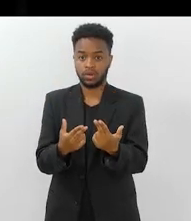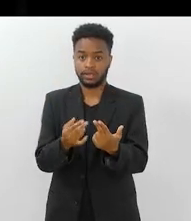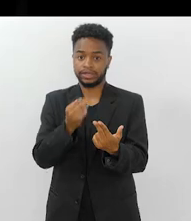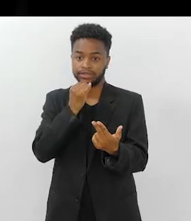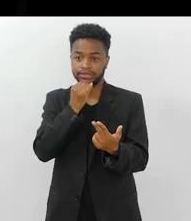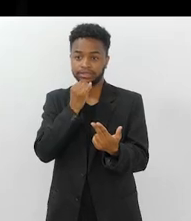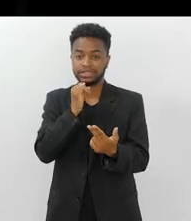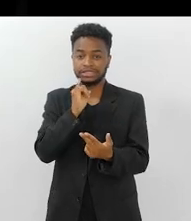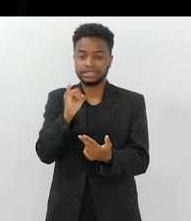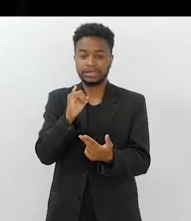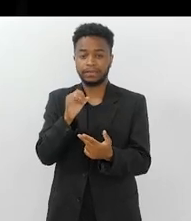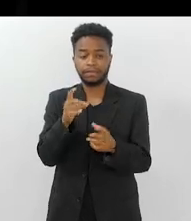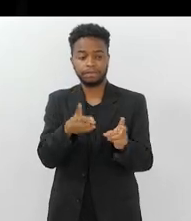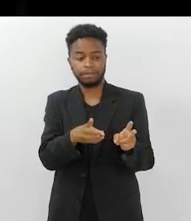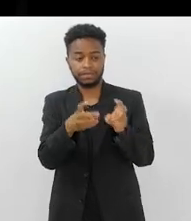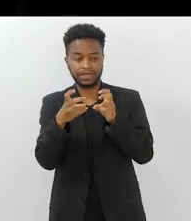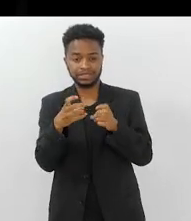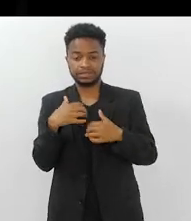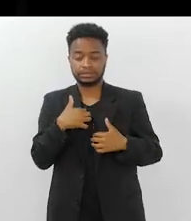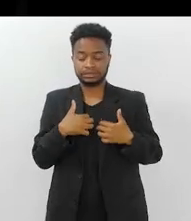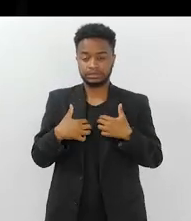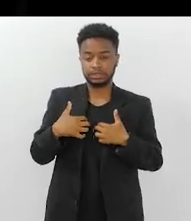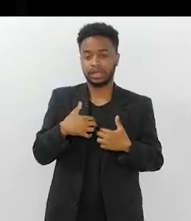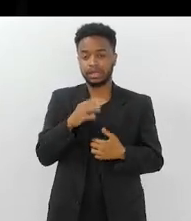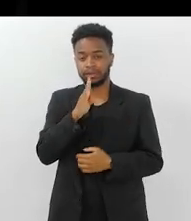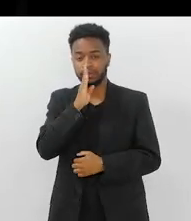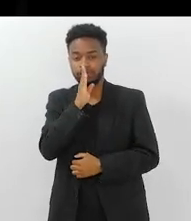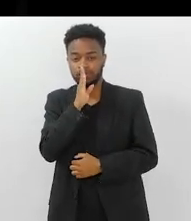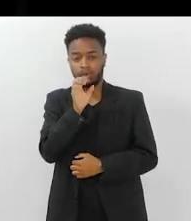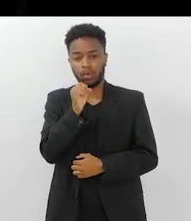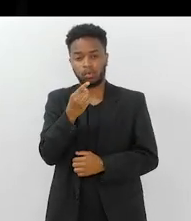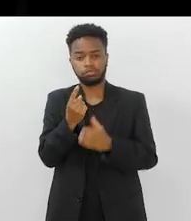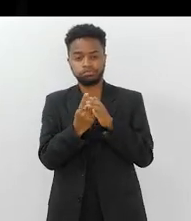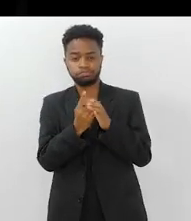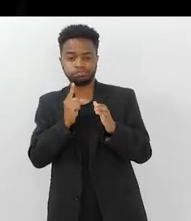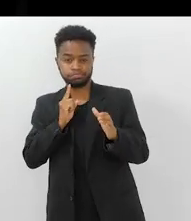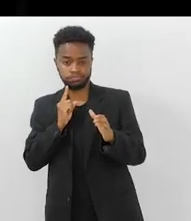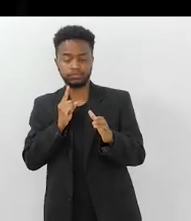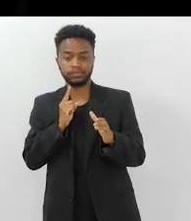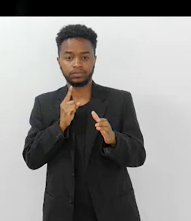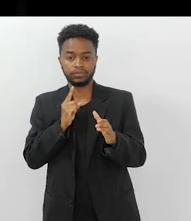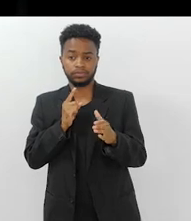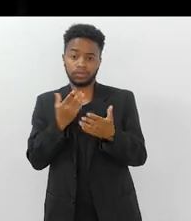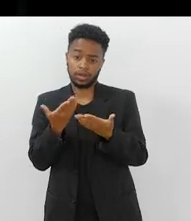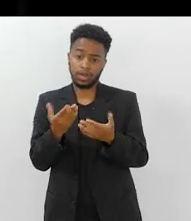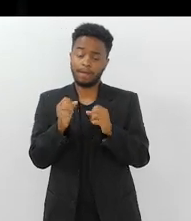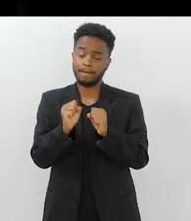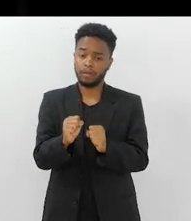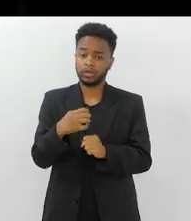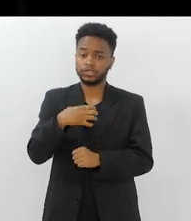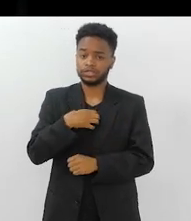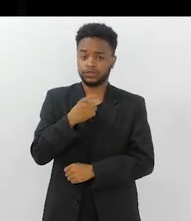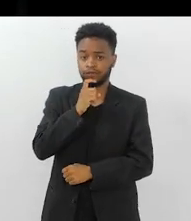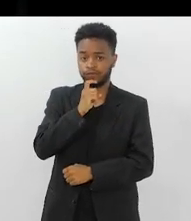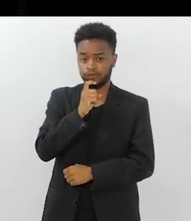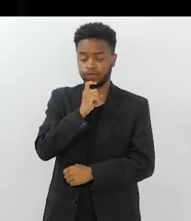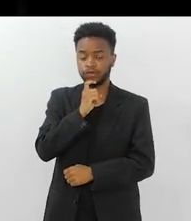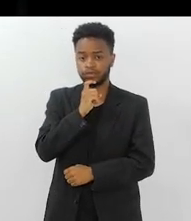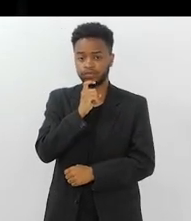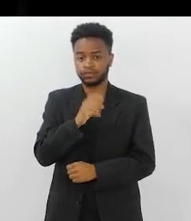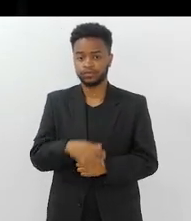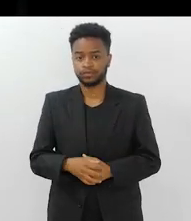como sente ele muito amuado, muito quietinho, muito recluso, pode estar sentindo muito frio.